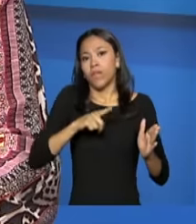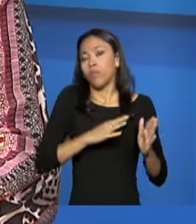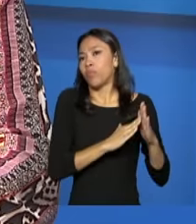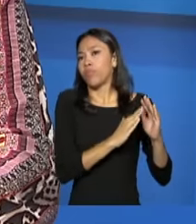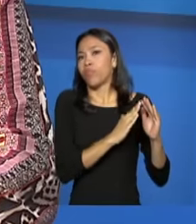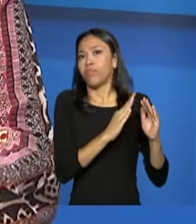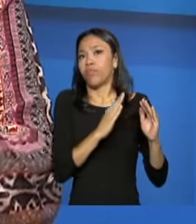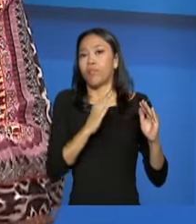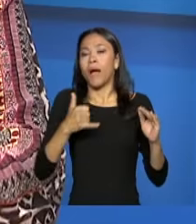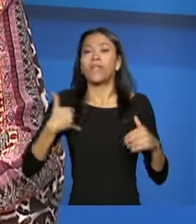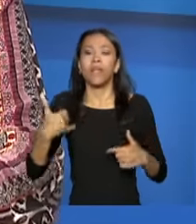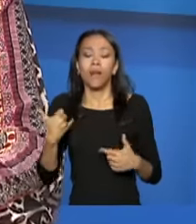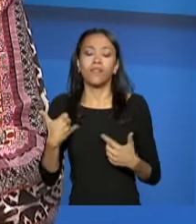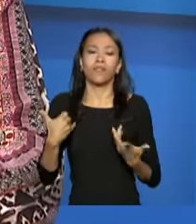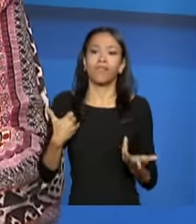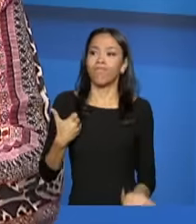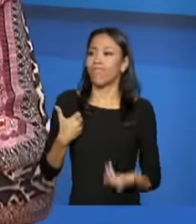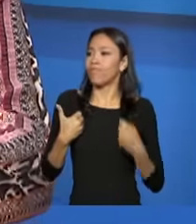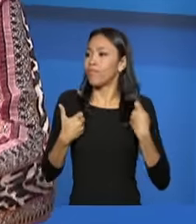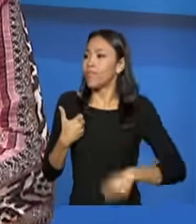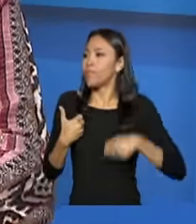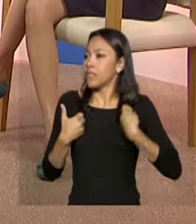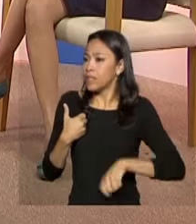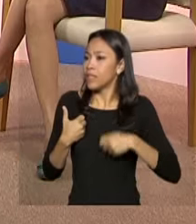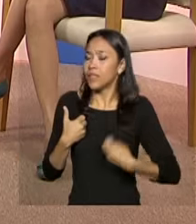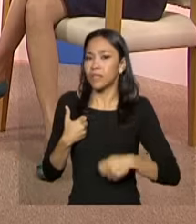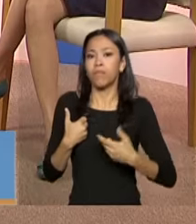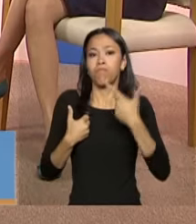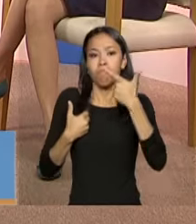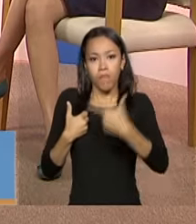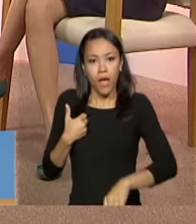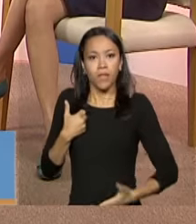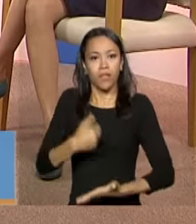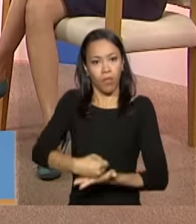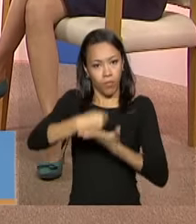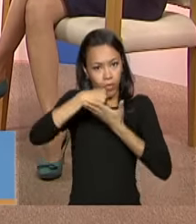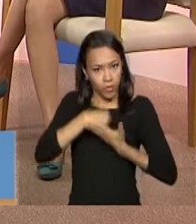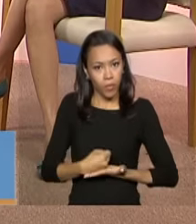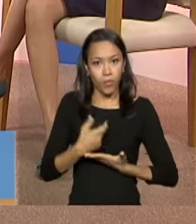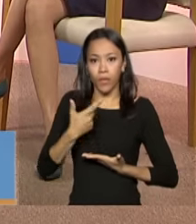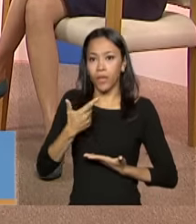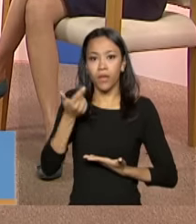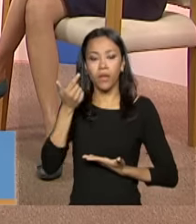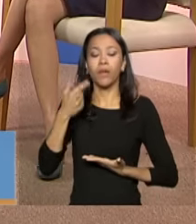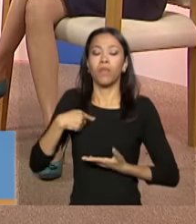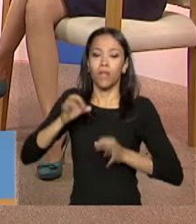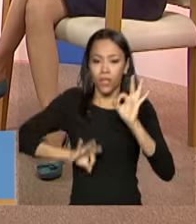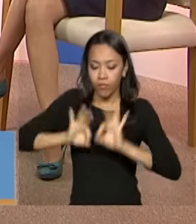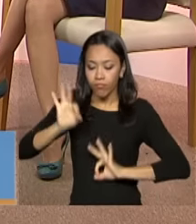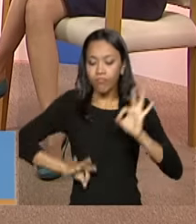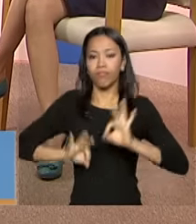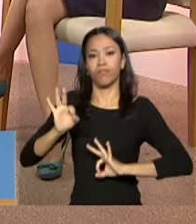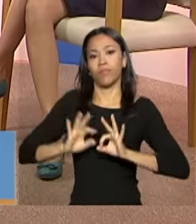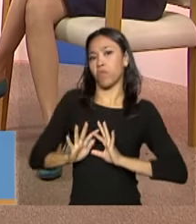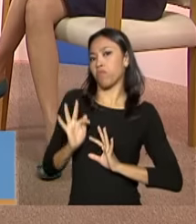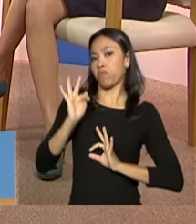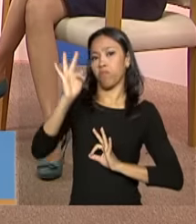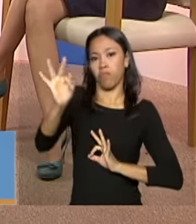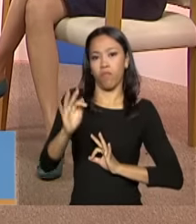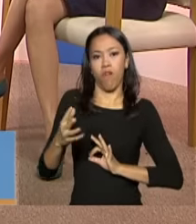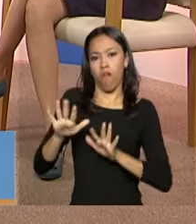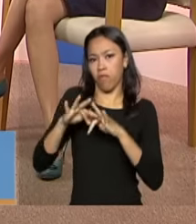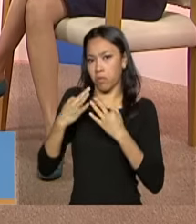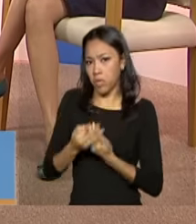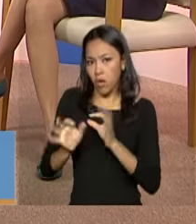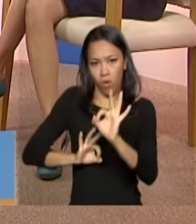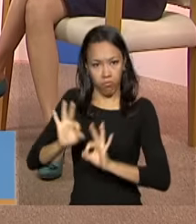maioridade e ainda precisam de mais um suporte para conseguir ter um projeto de vida e autonomia. Autonomia no sentido